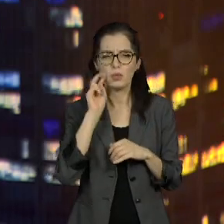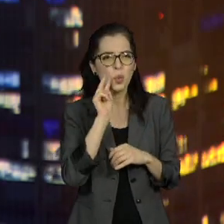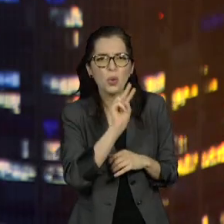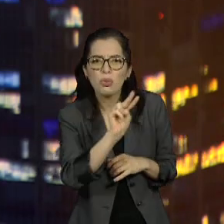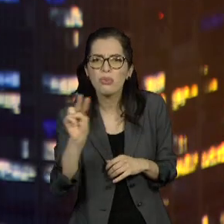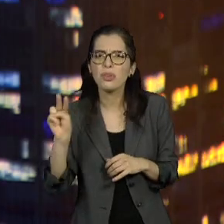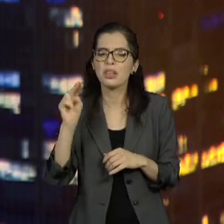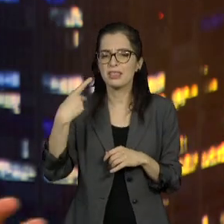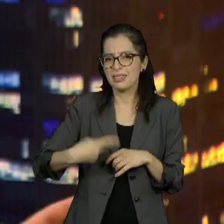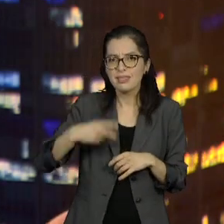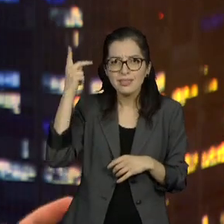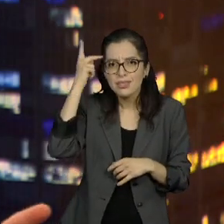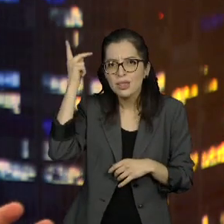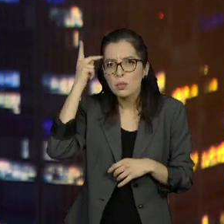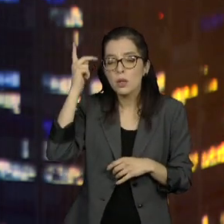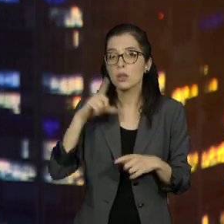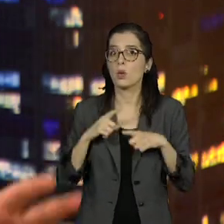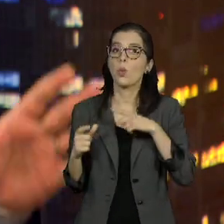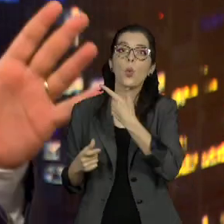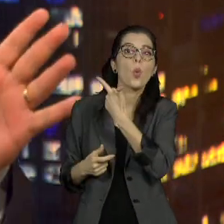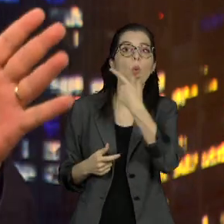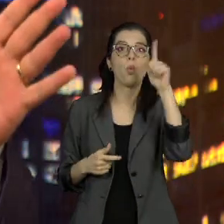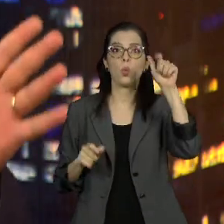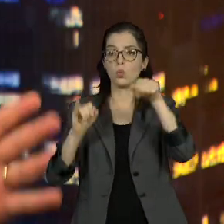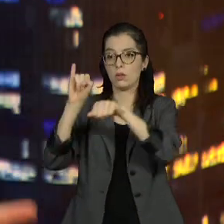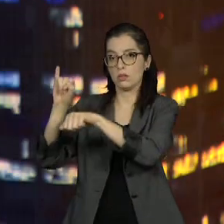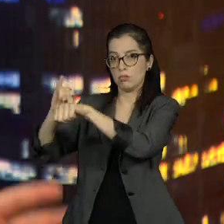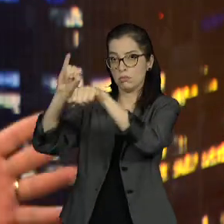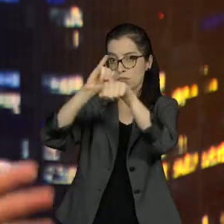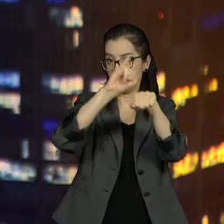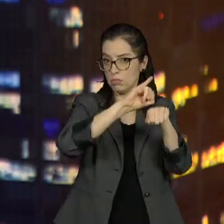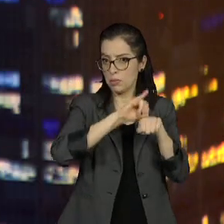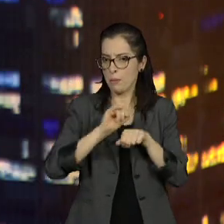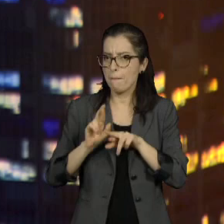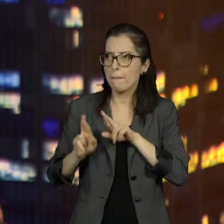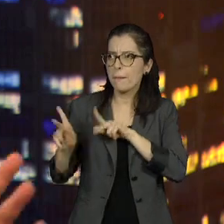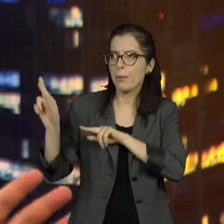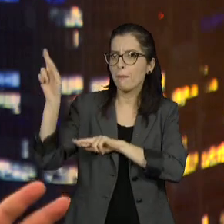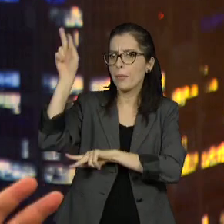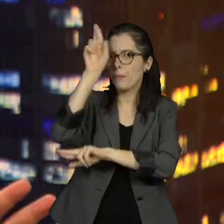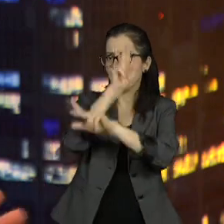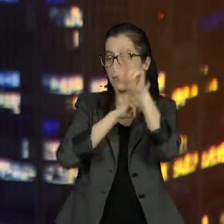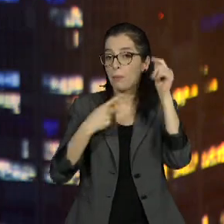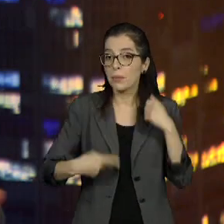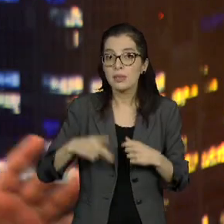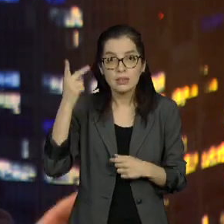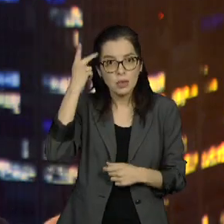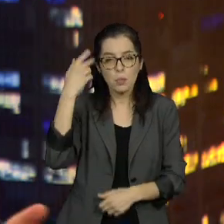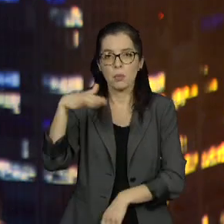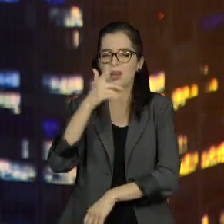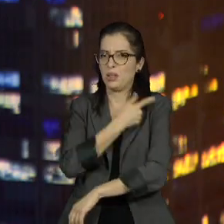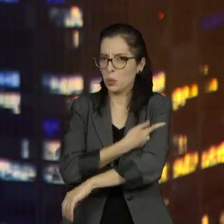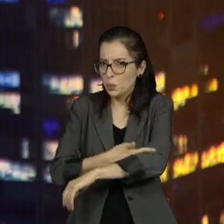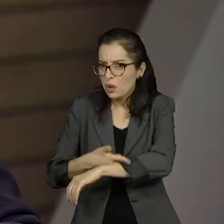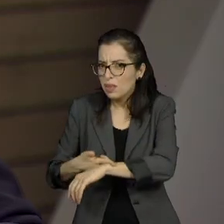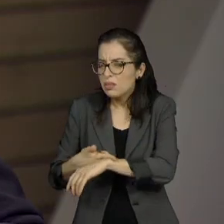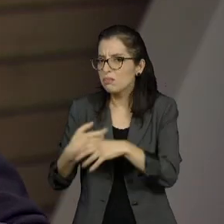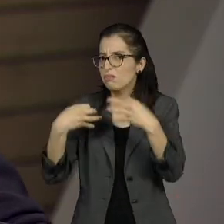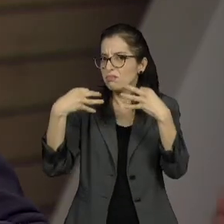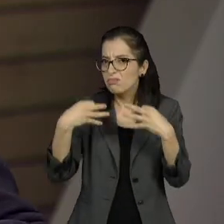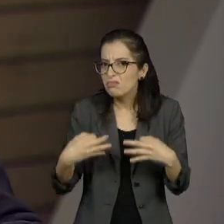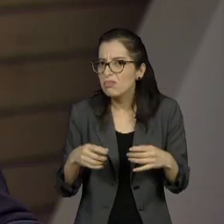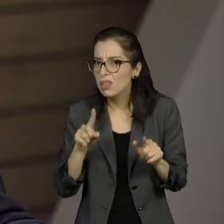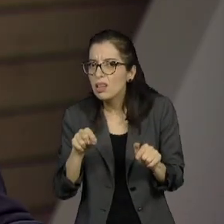contrário de outras capitais, como a gente viu aqui, uma campanha muito civilizada. Ou estou errado? Fiquei à vontade para discordar. É, os